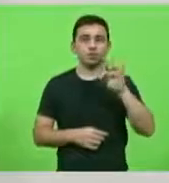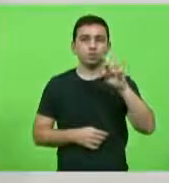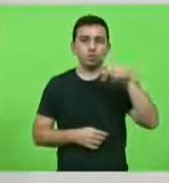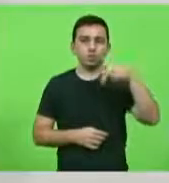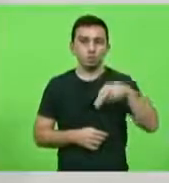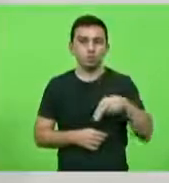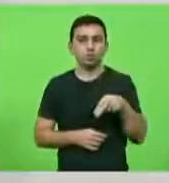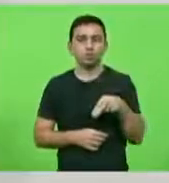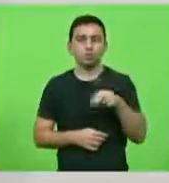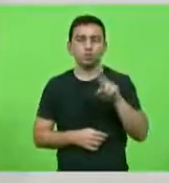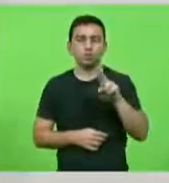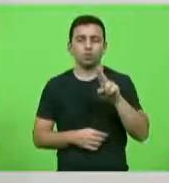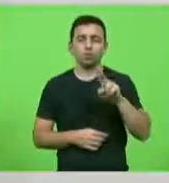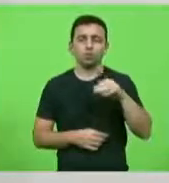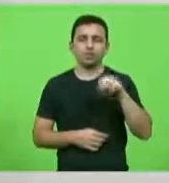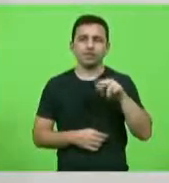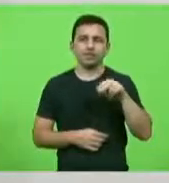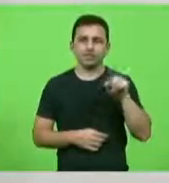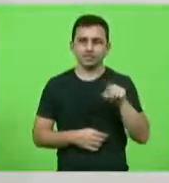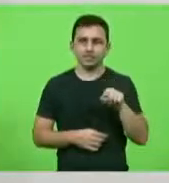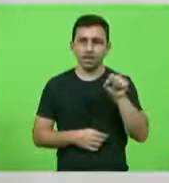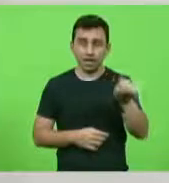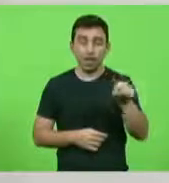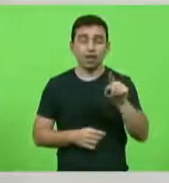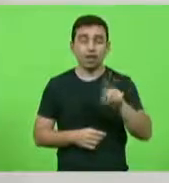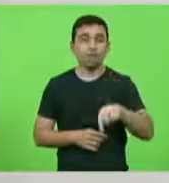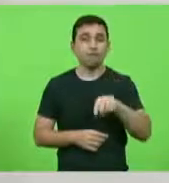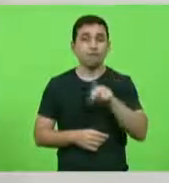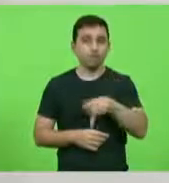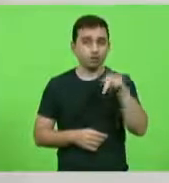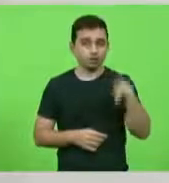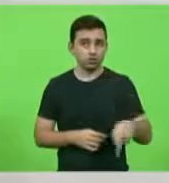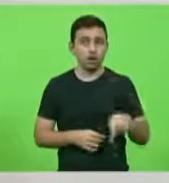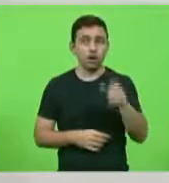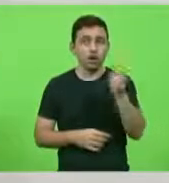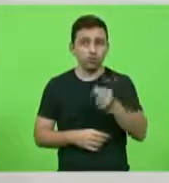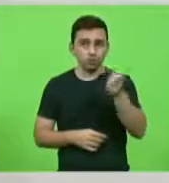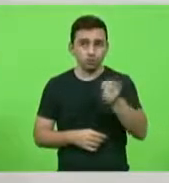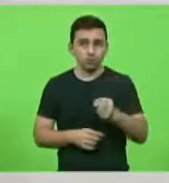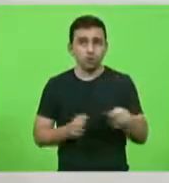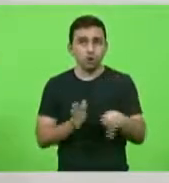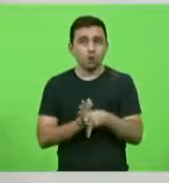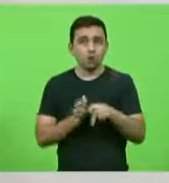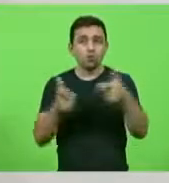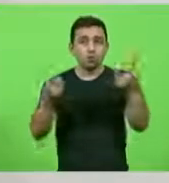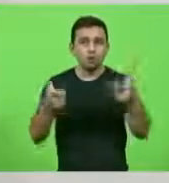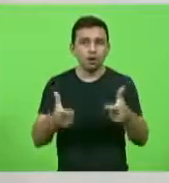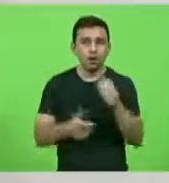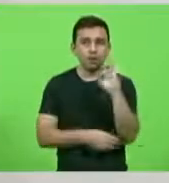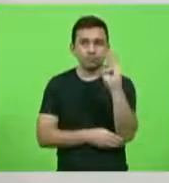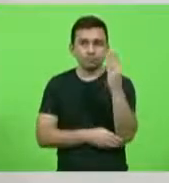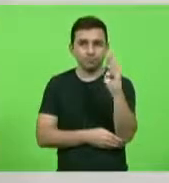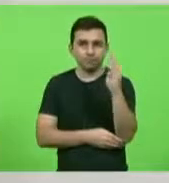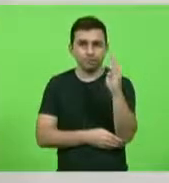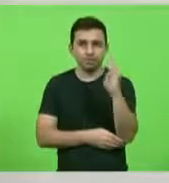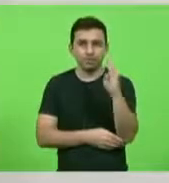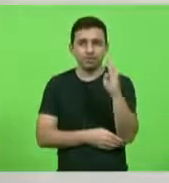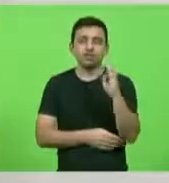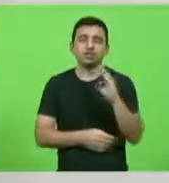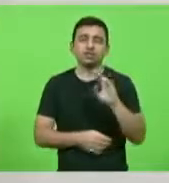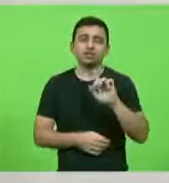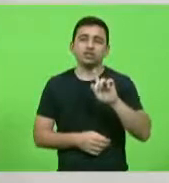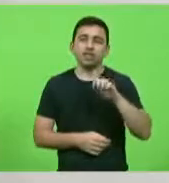Muniz, professor aposentado do Departamento de Biologia Celular, Embriologia e Genética.